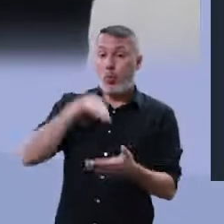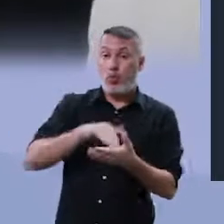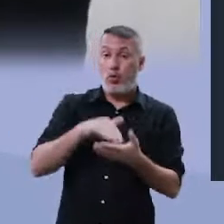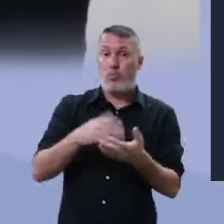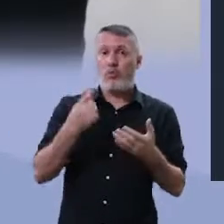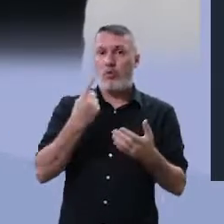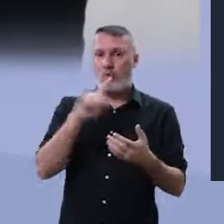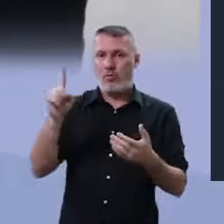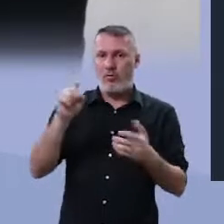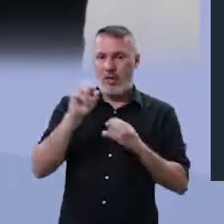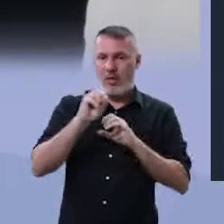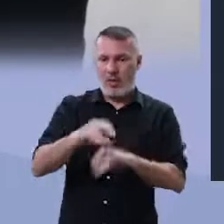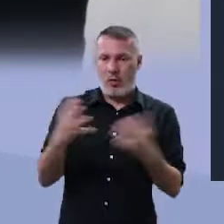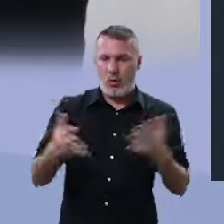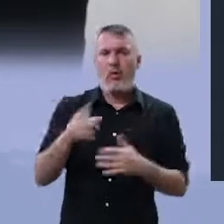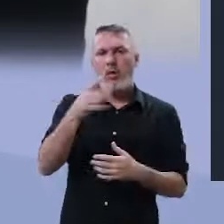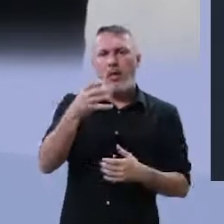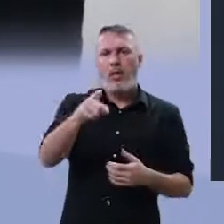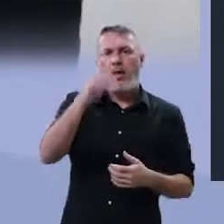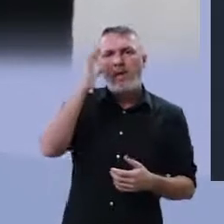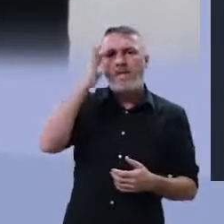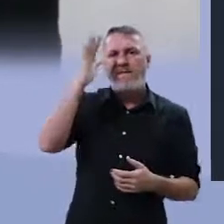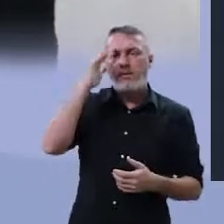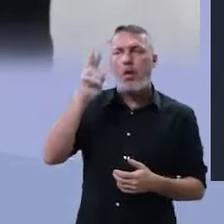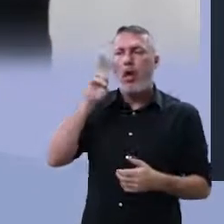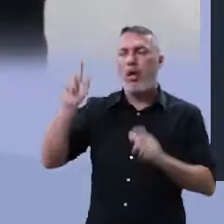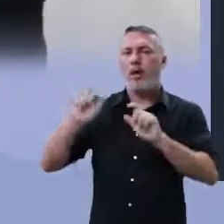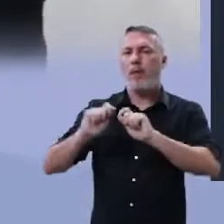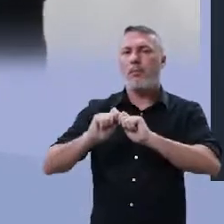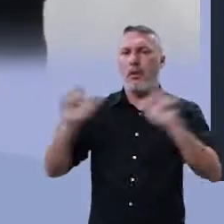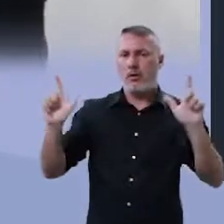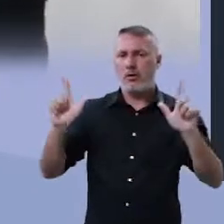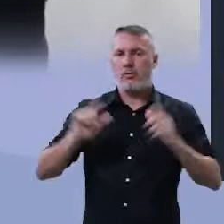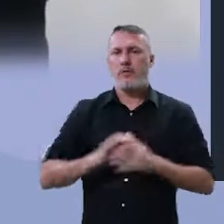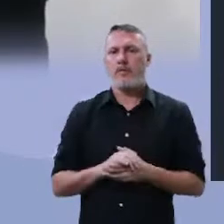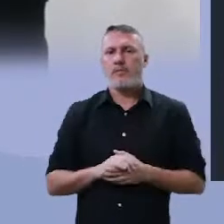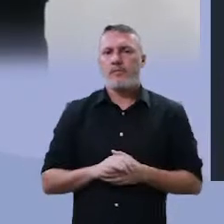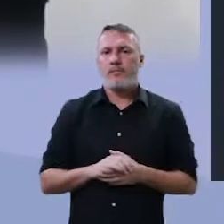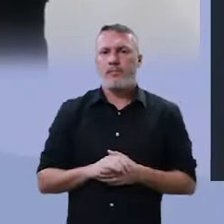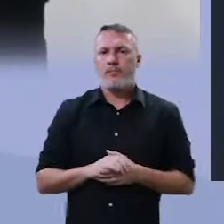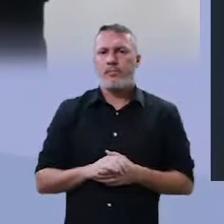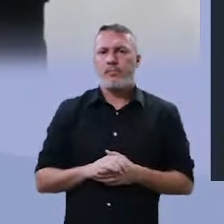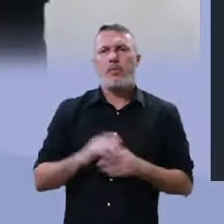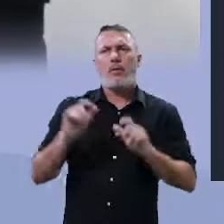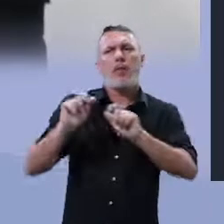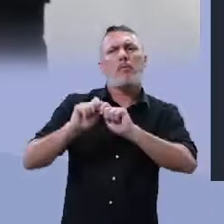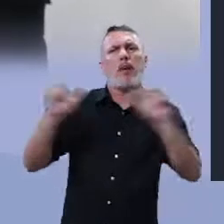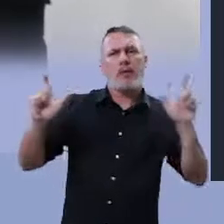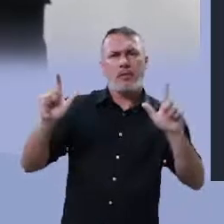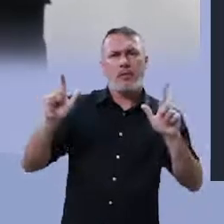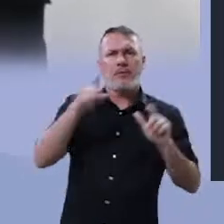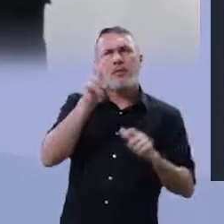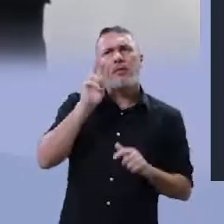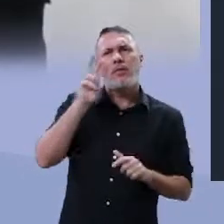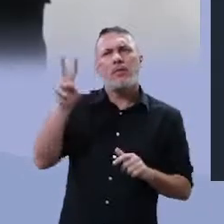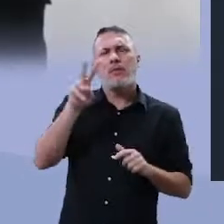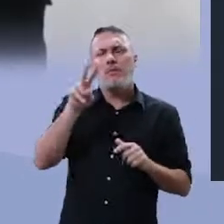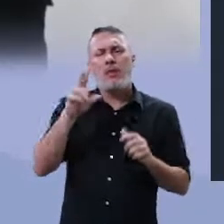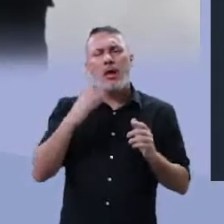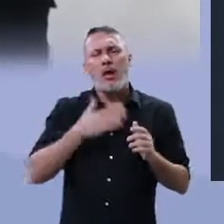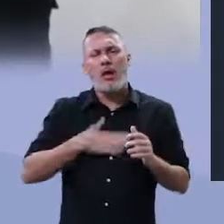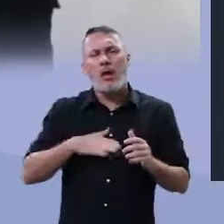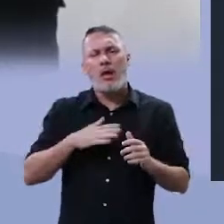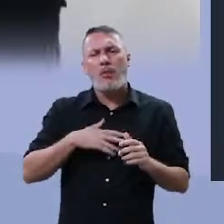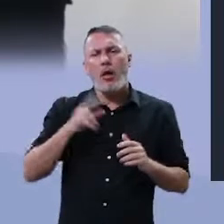terminando a nossa aula de hoje, eu quero que você reflita. Olha a imagem. Dá um olhar especial,